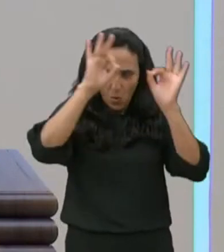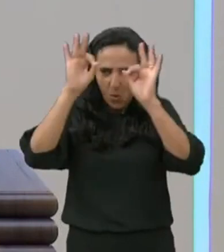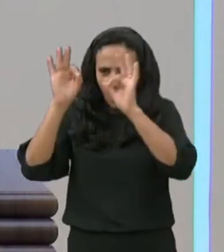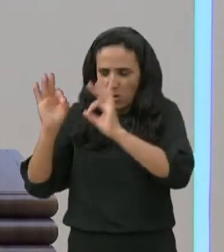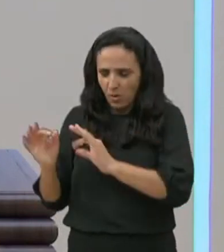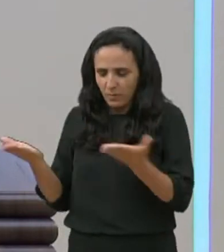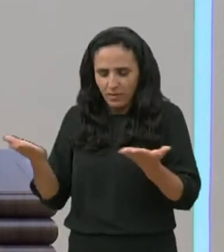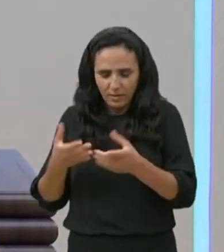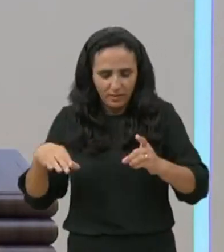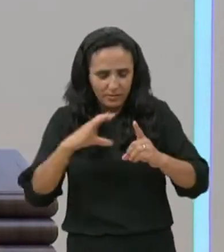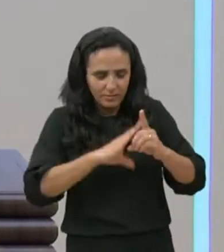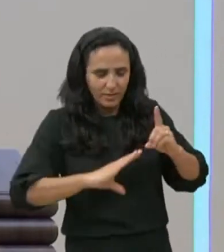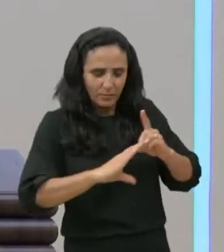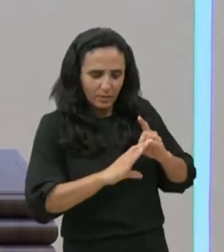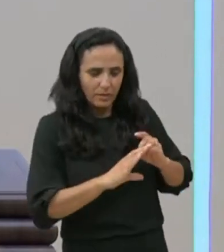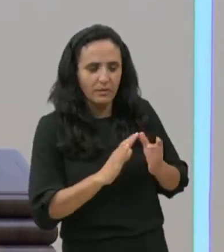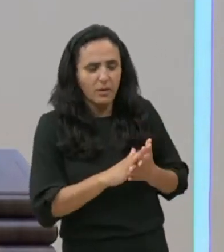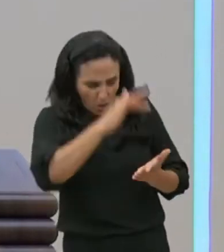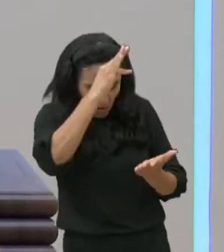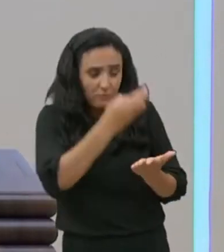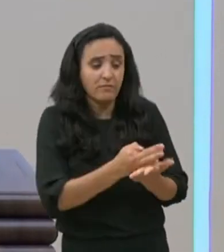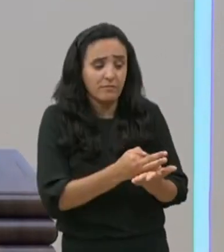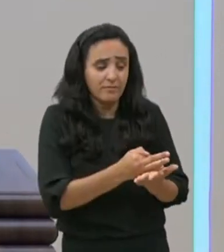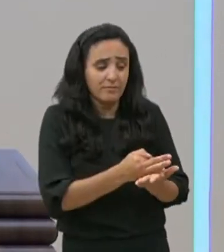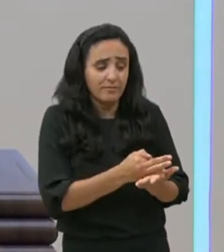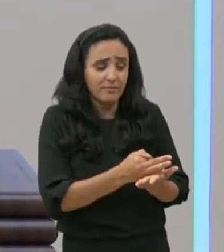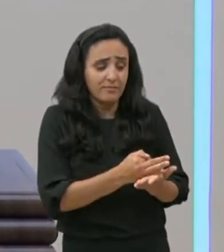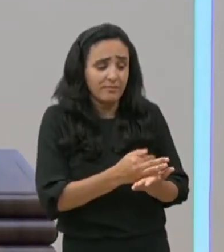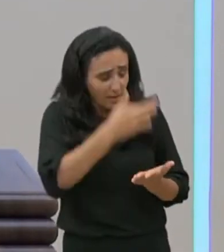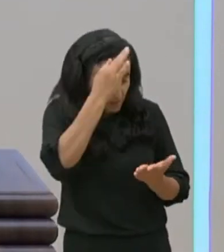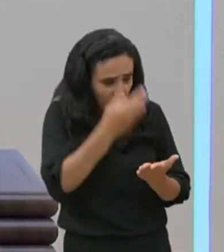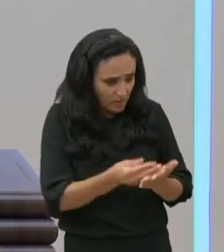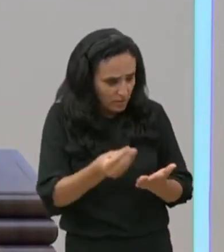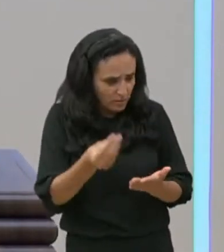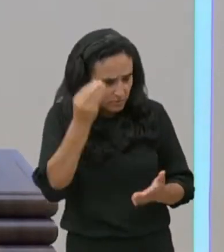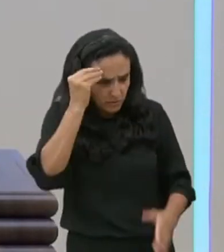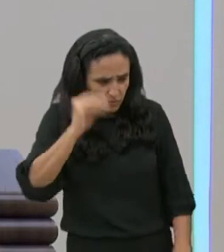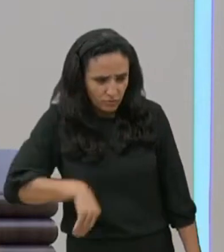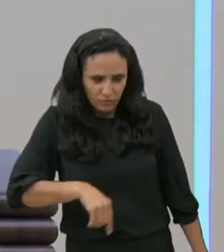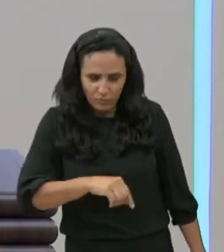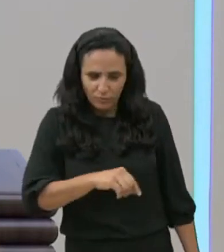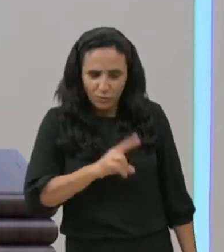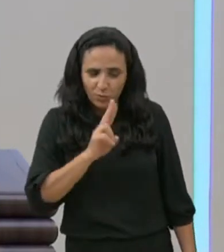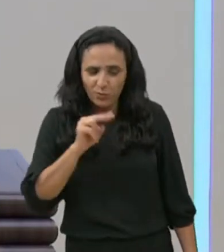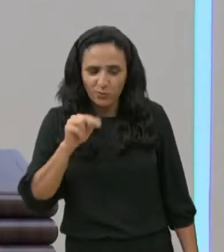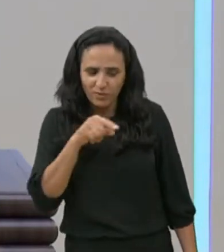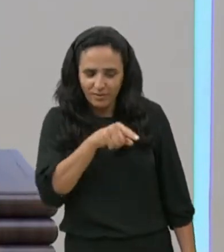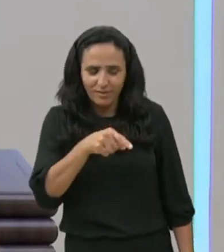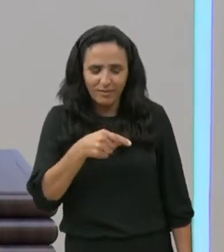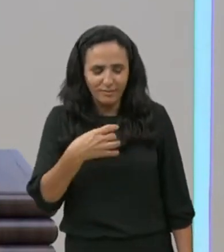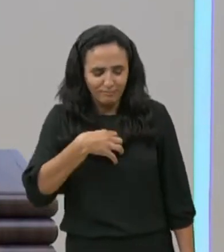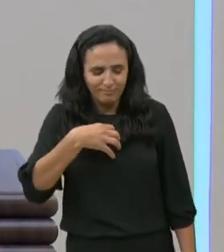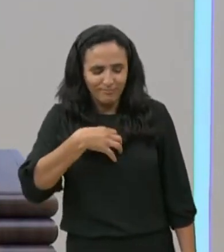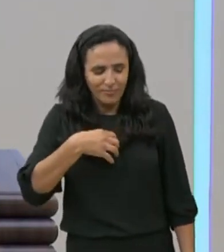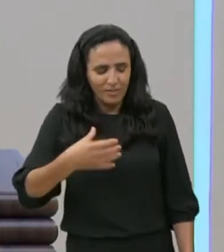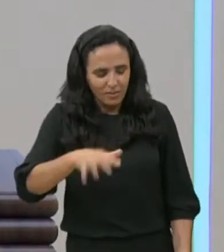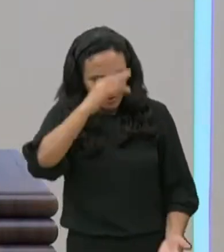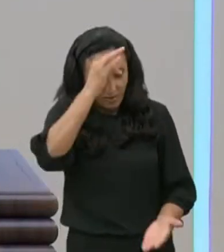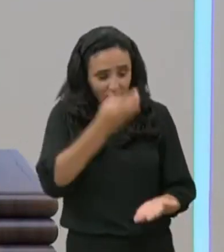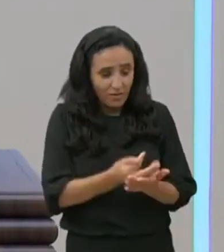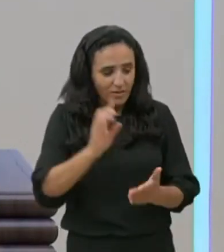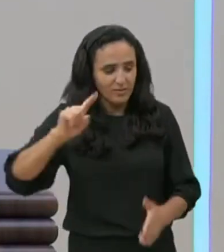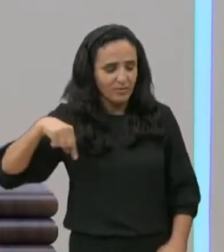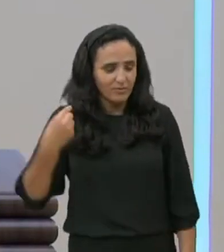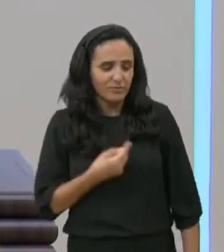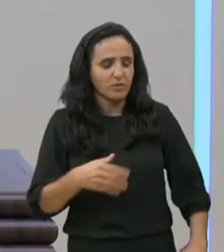serva de Deus, segure firme a fé, não desista, segure firme a sua fé, nós estaremos